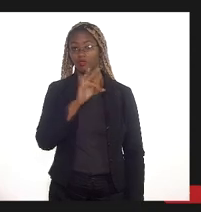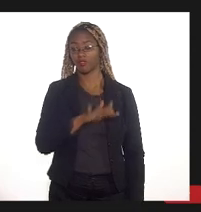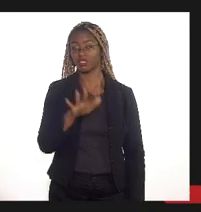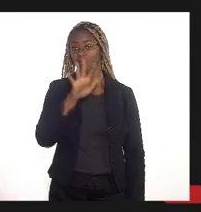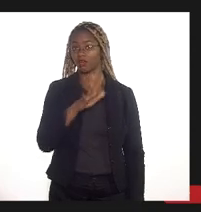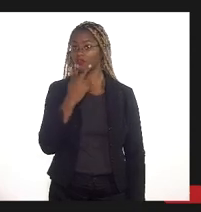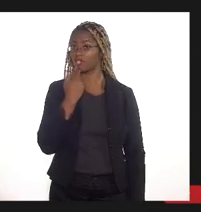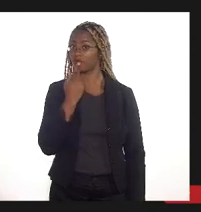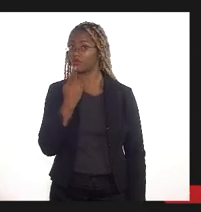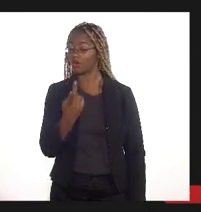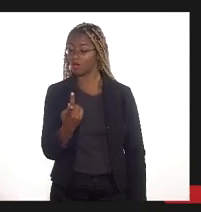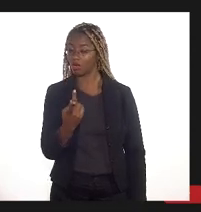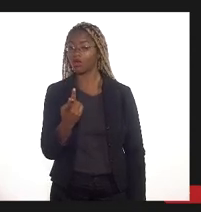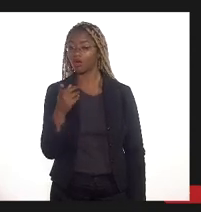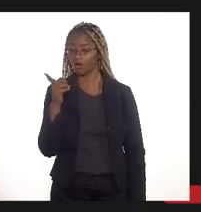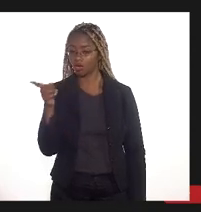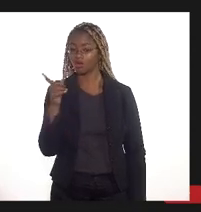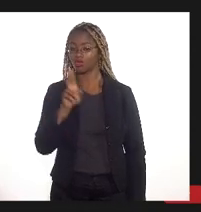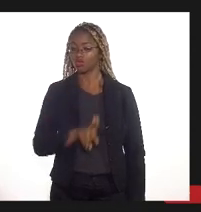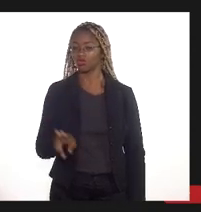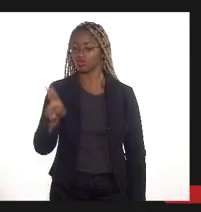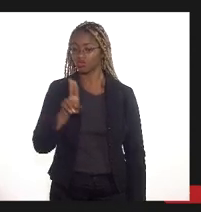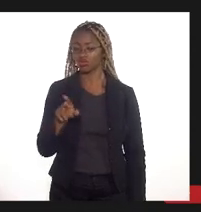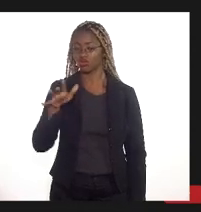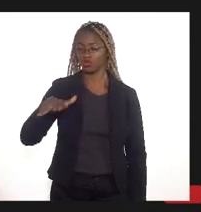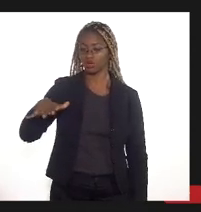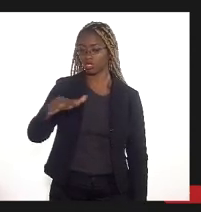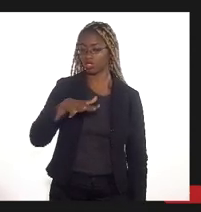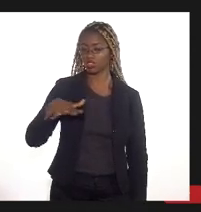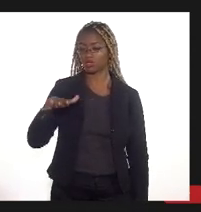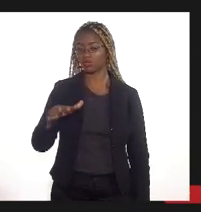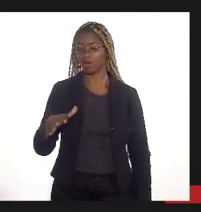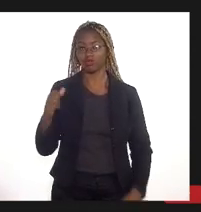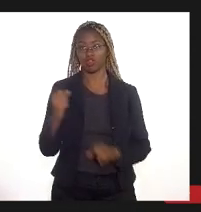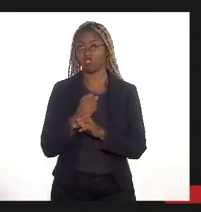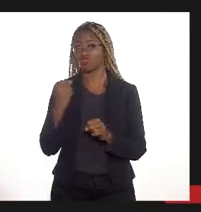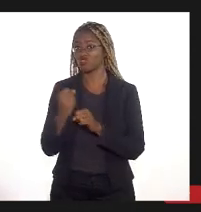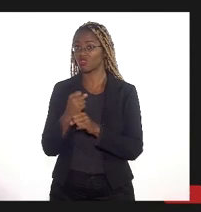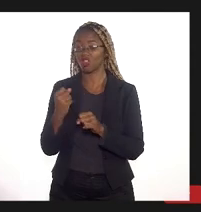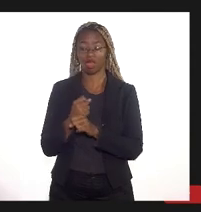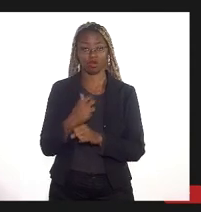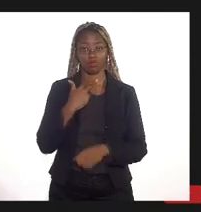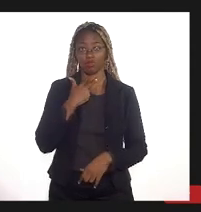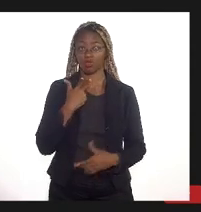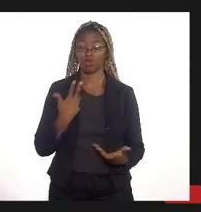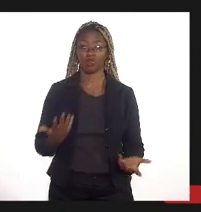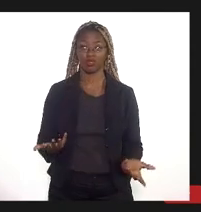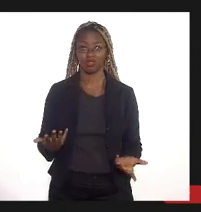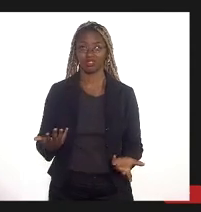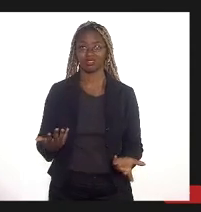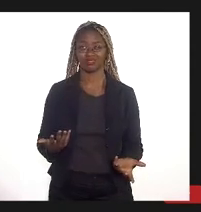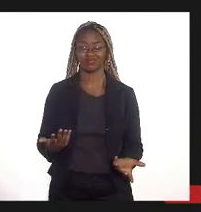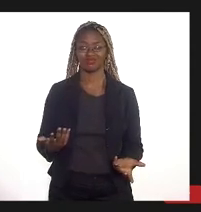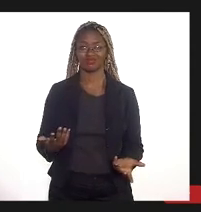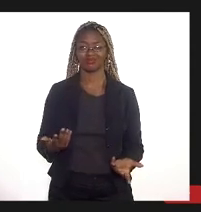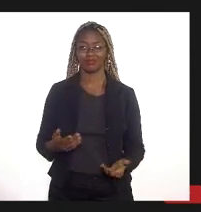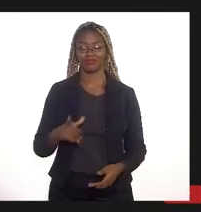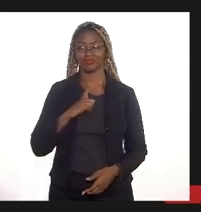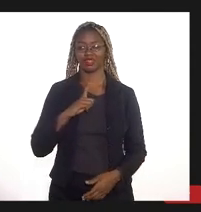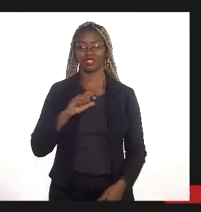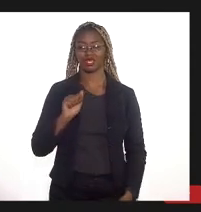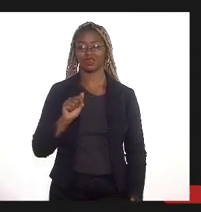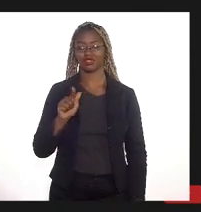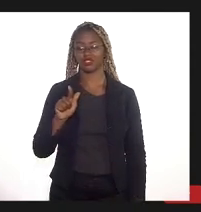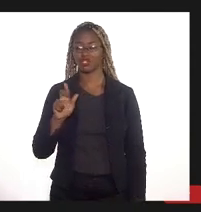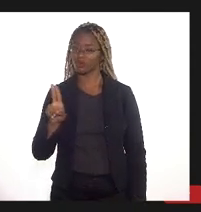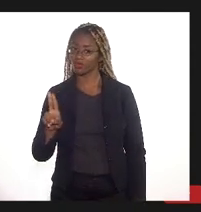o uso daquele espaço para qualquer construção então quer dizer a gente tem a AGU que